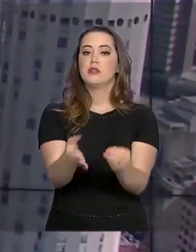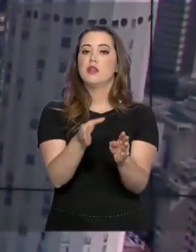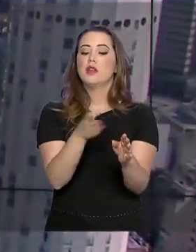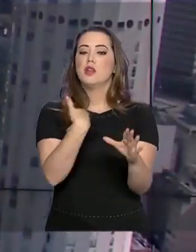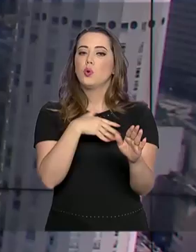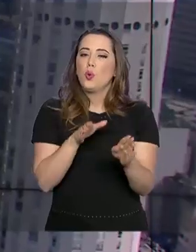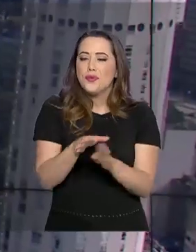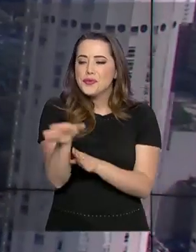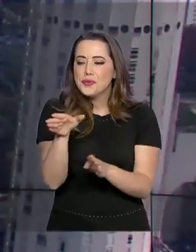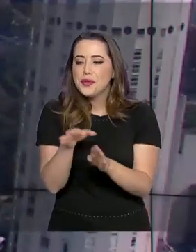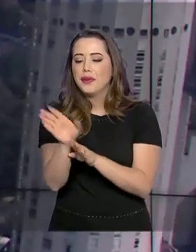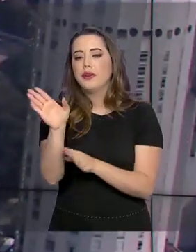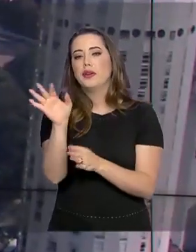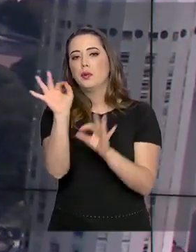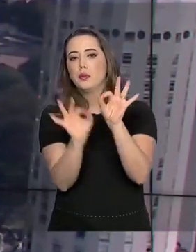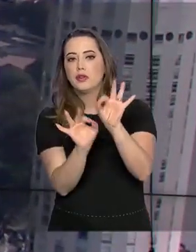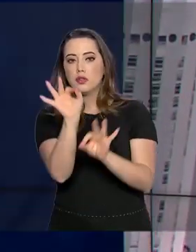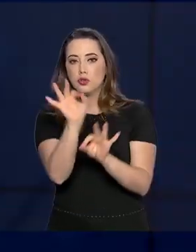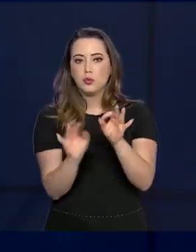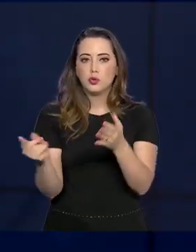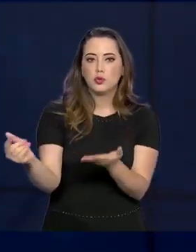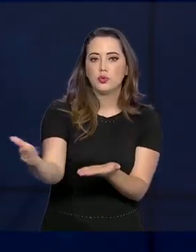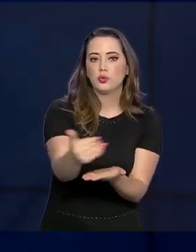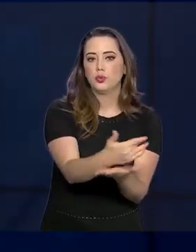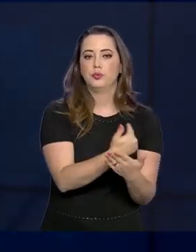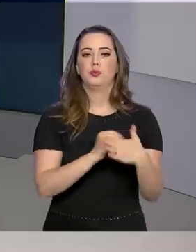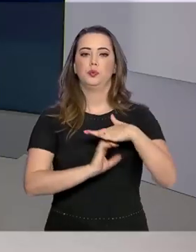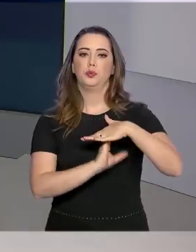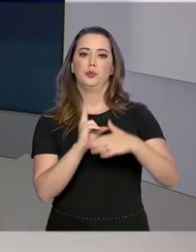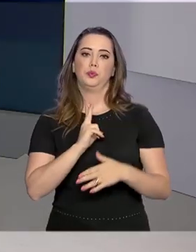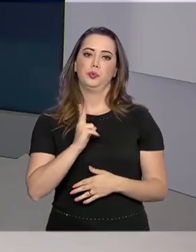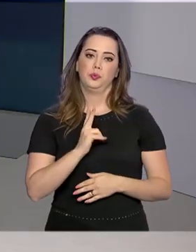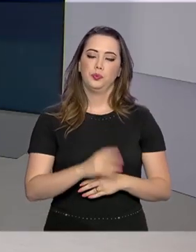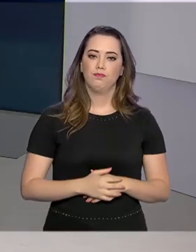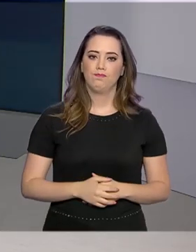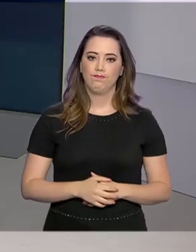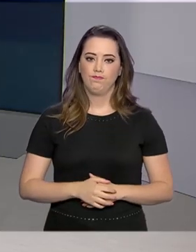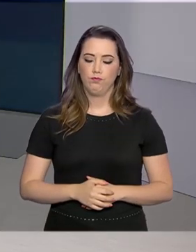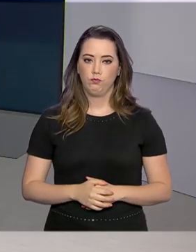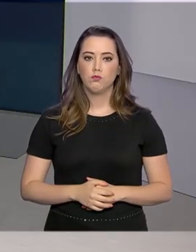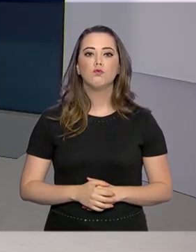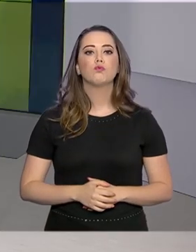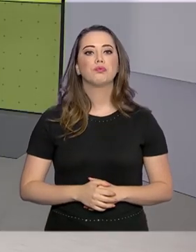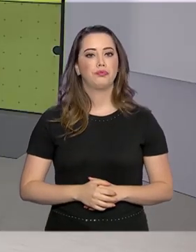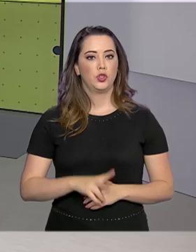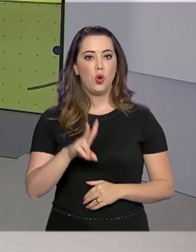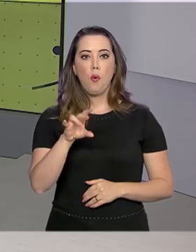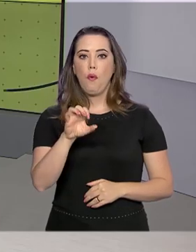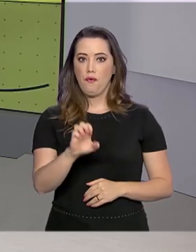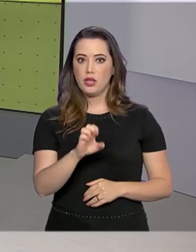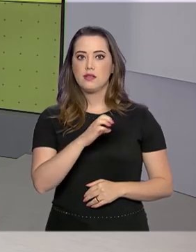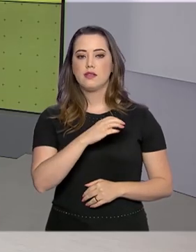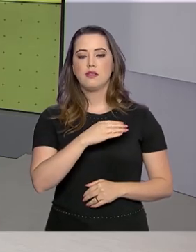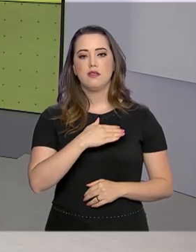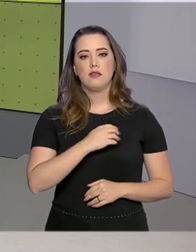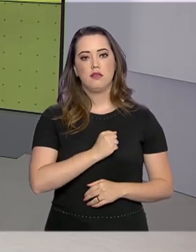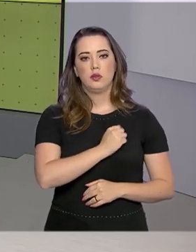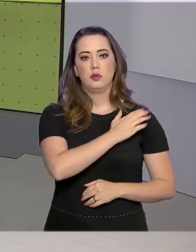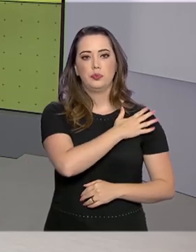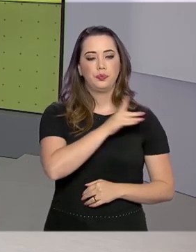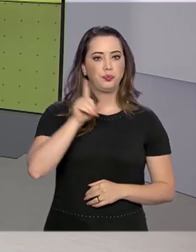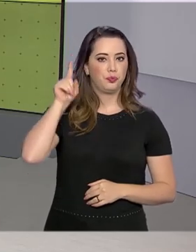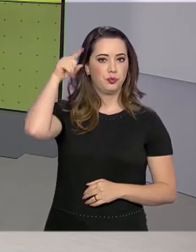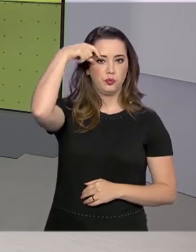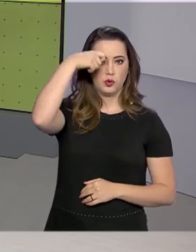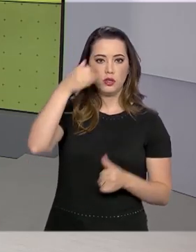para agilizar a captação dos recursos privados. O vice-presidente Hamilton Mourão esteve hoje em Curitiba, onde